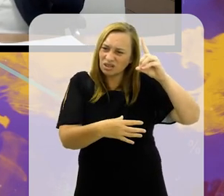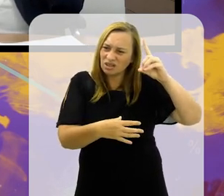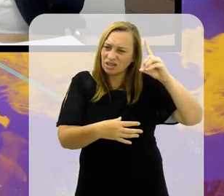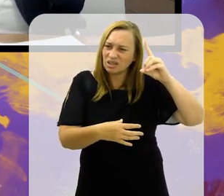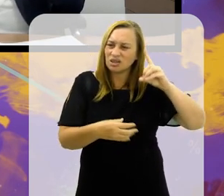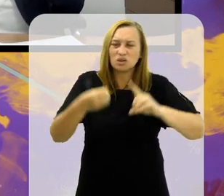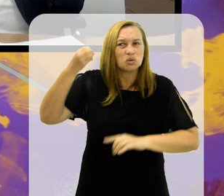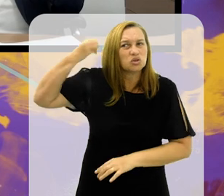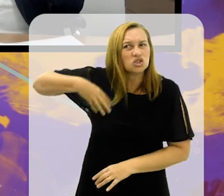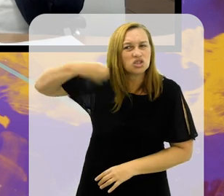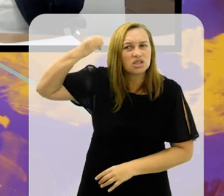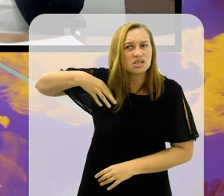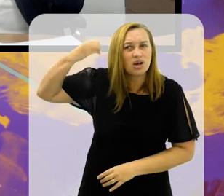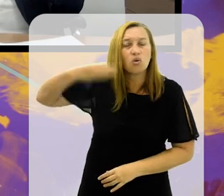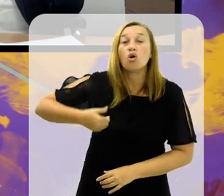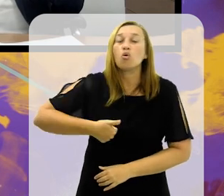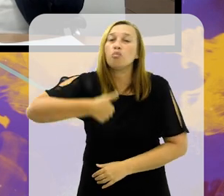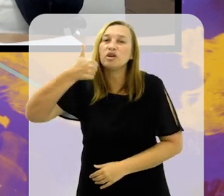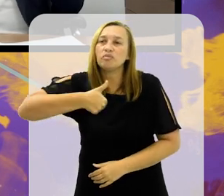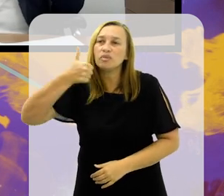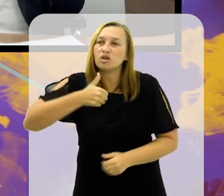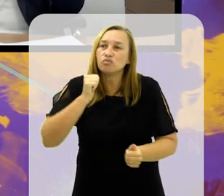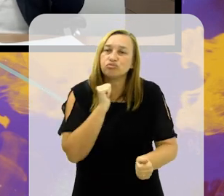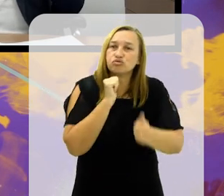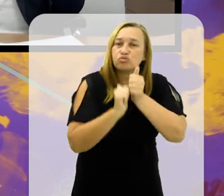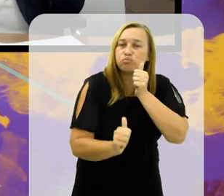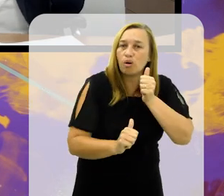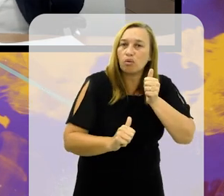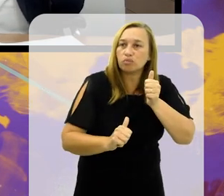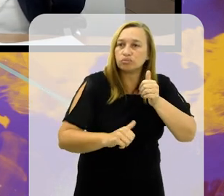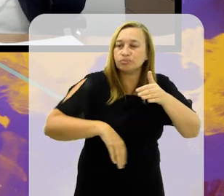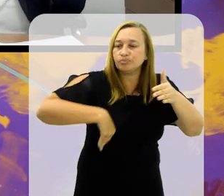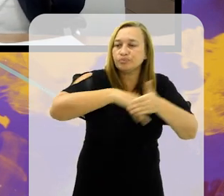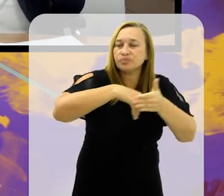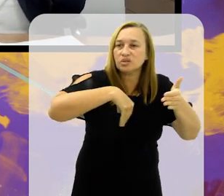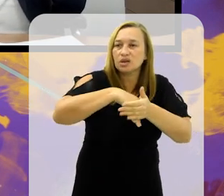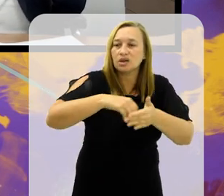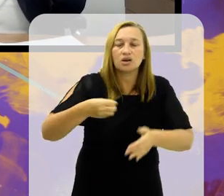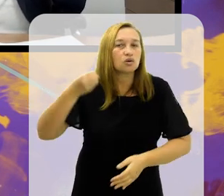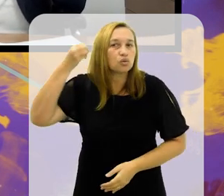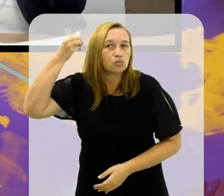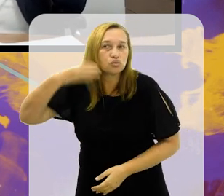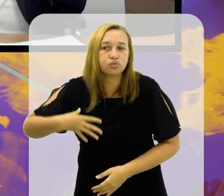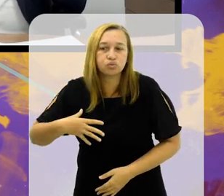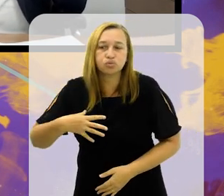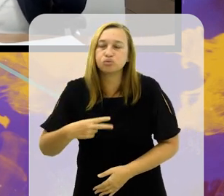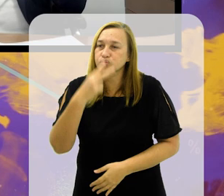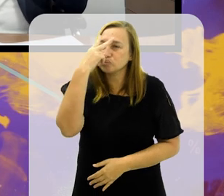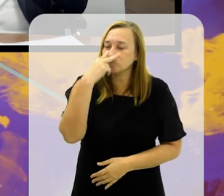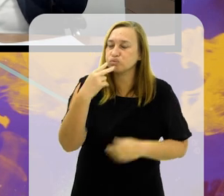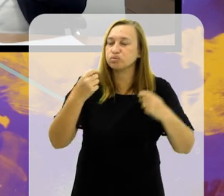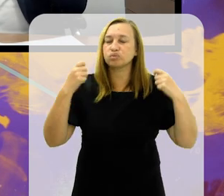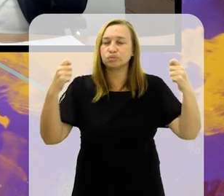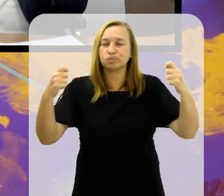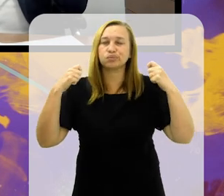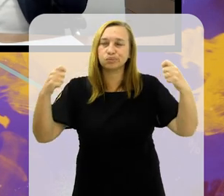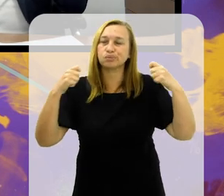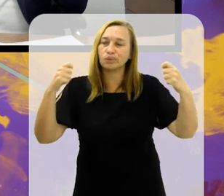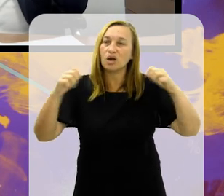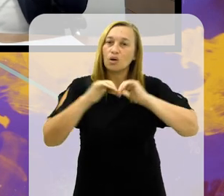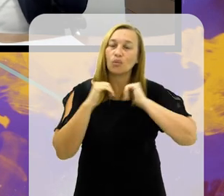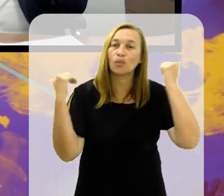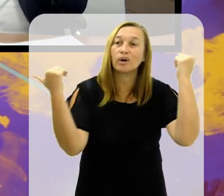em dizer que foi o primeiro jogo com audiodescrição para torcedores cegos no estádio do